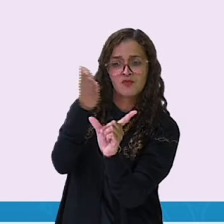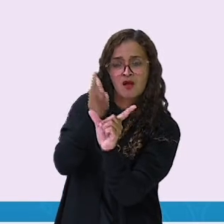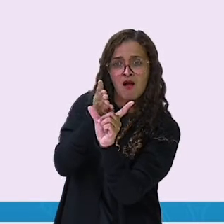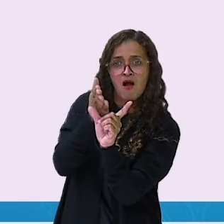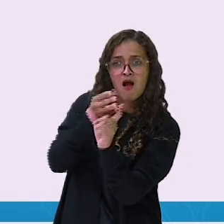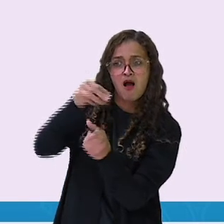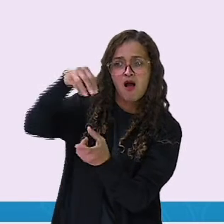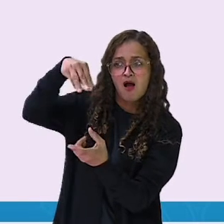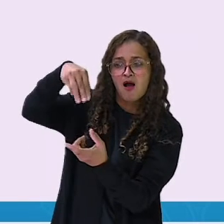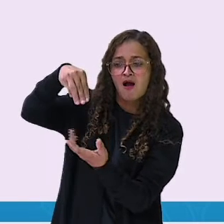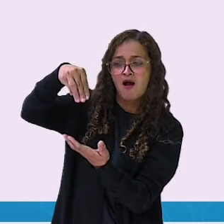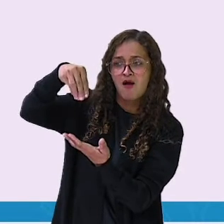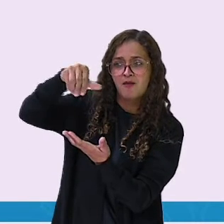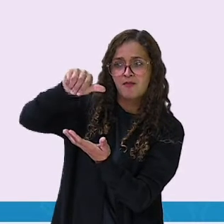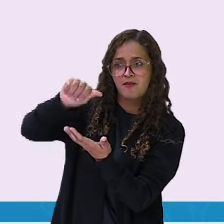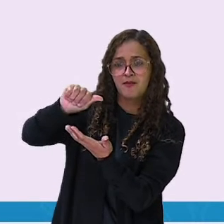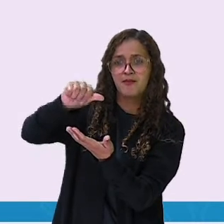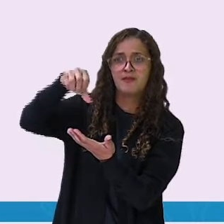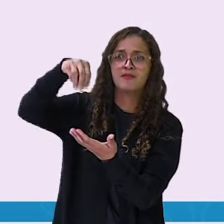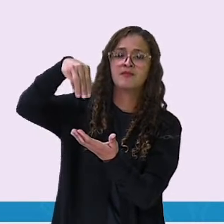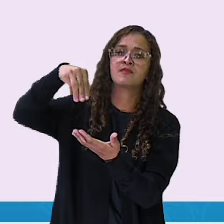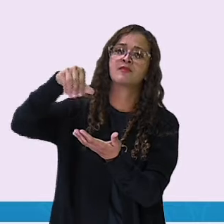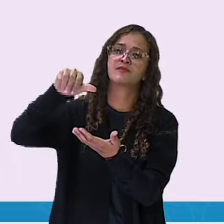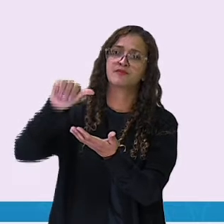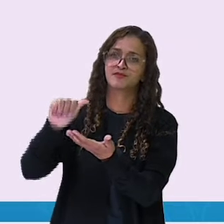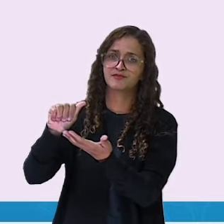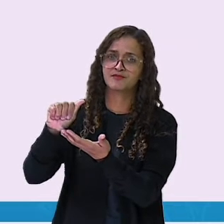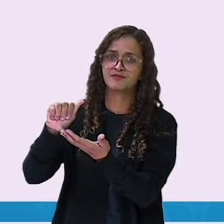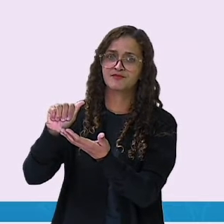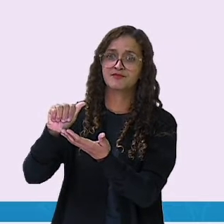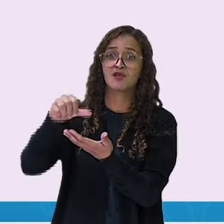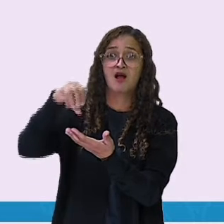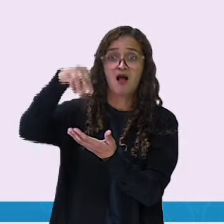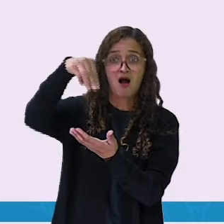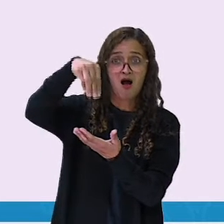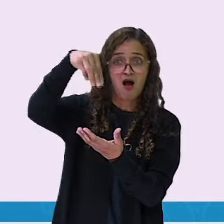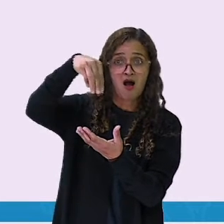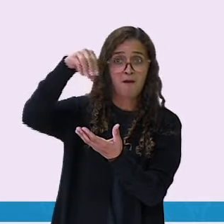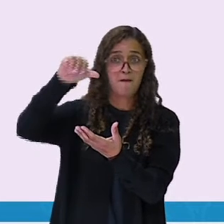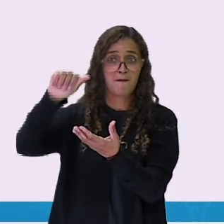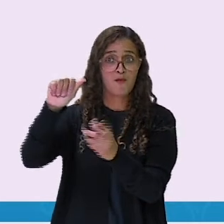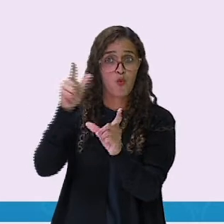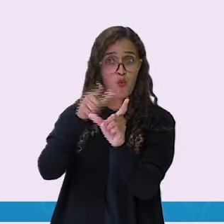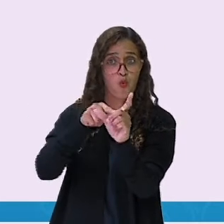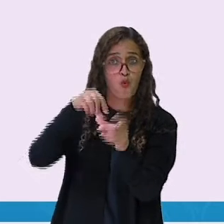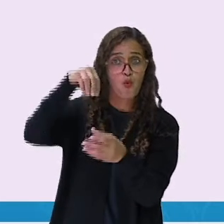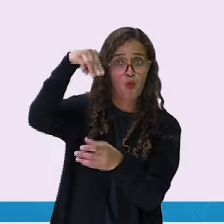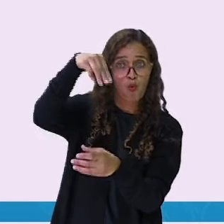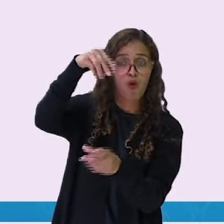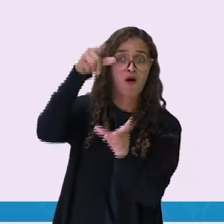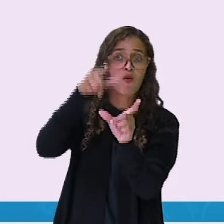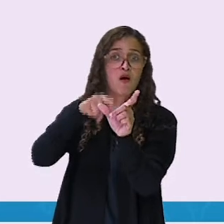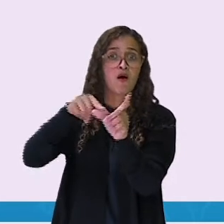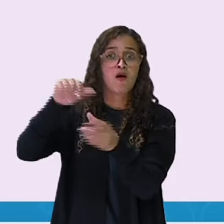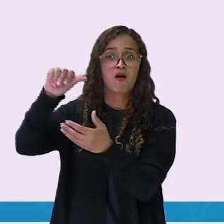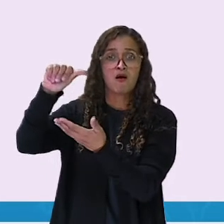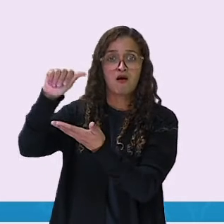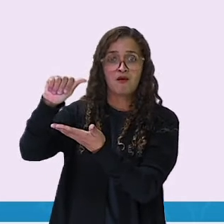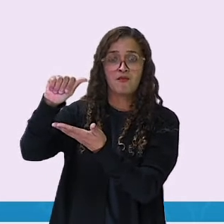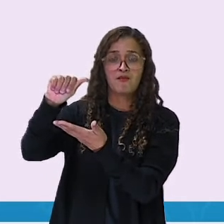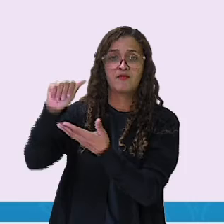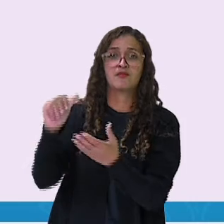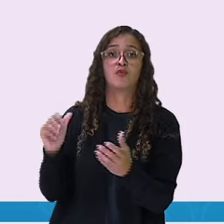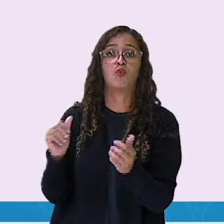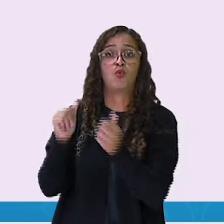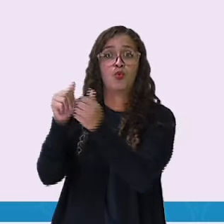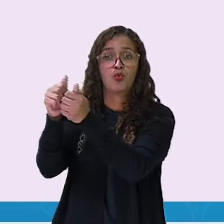Isso mesmo! A sílaba má. Letra m com letra a. Eu quero juntar com